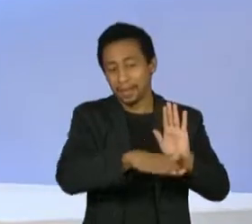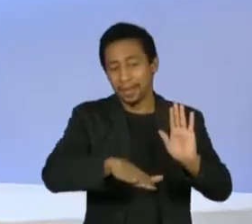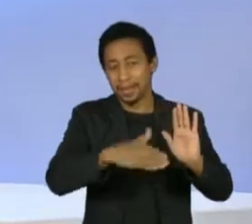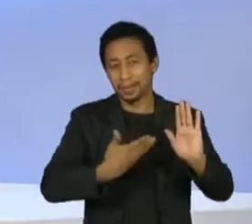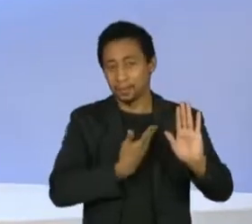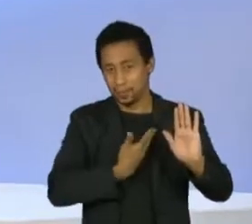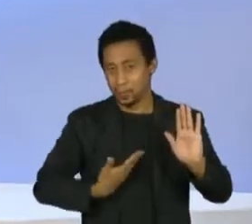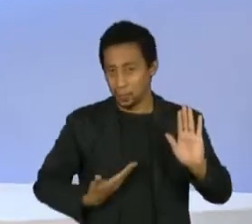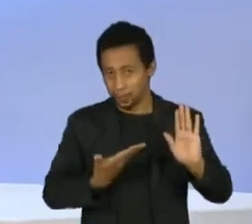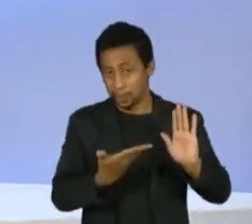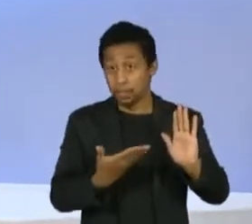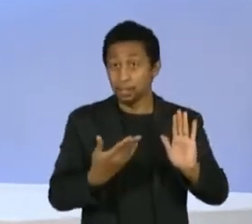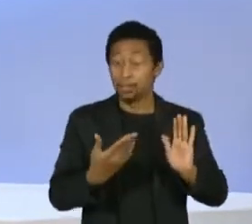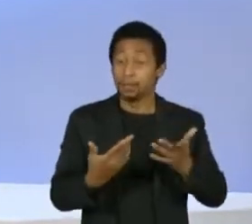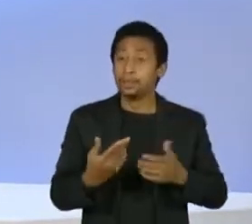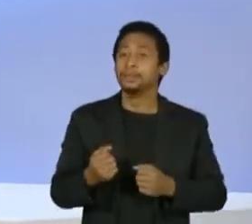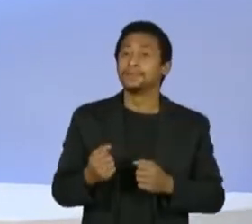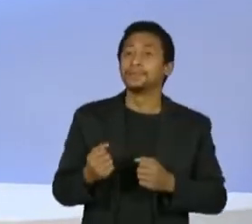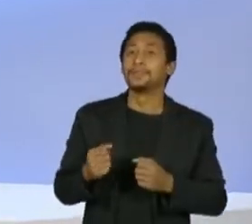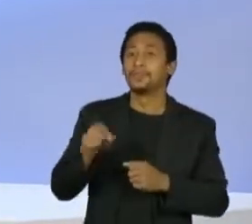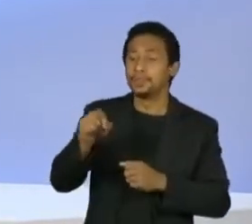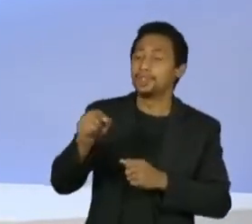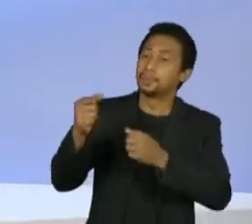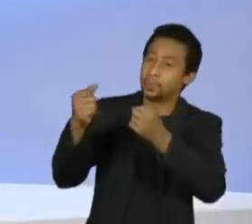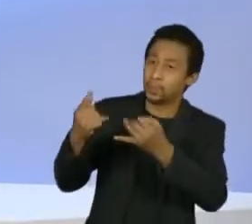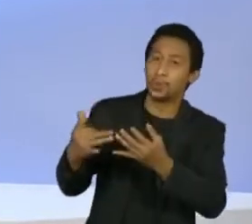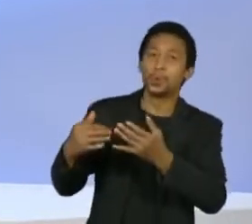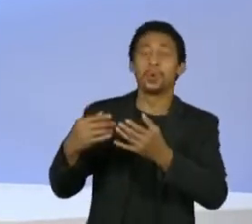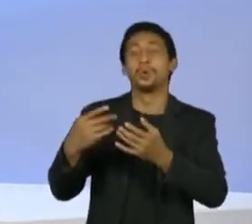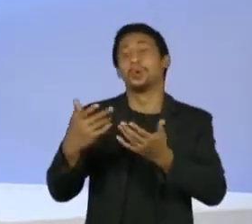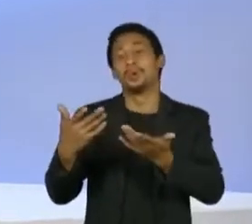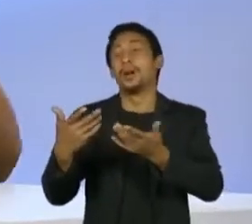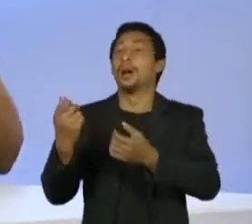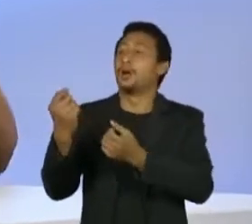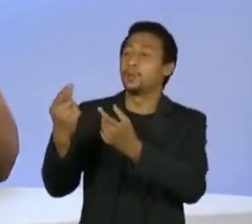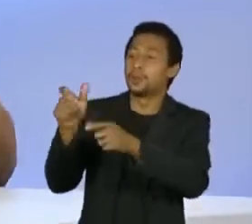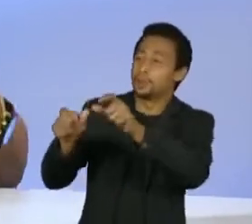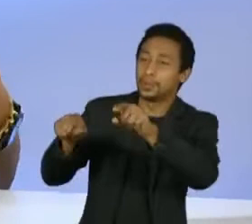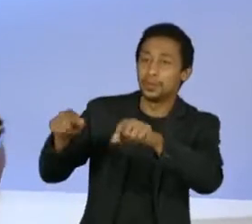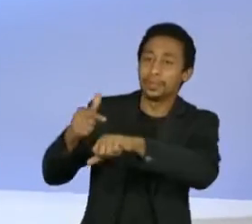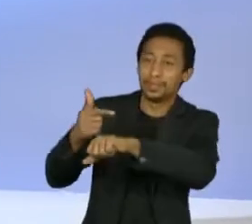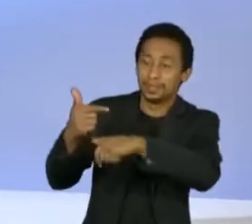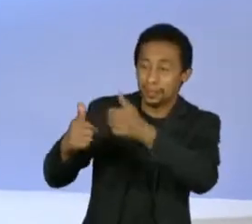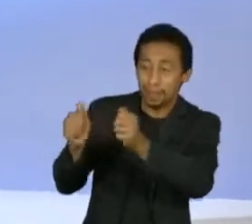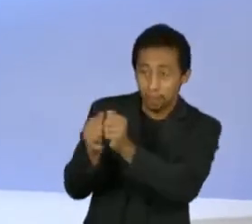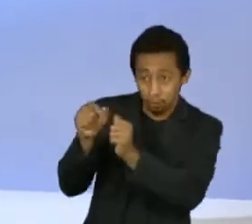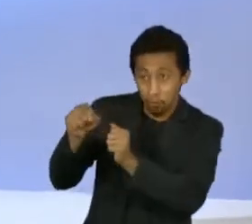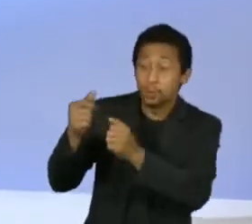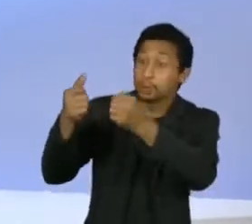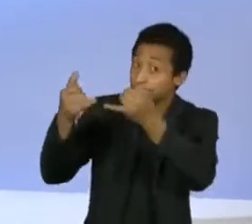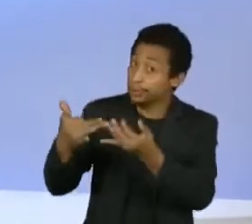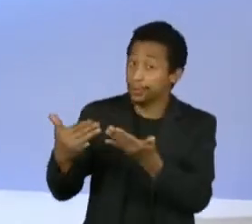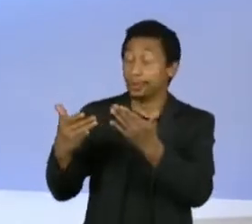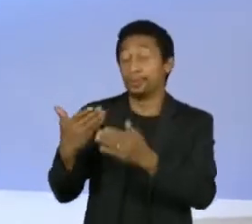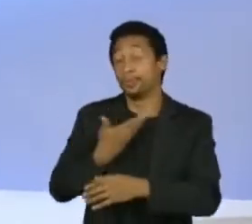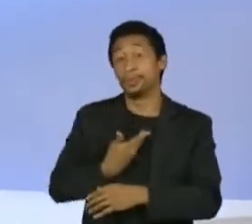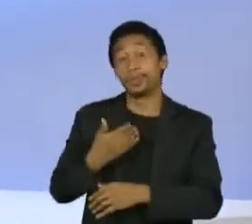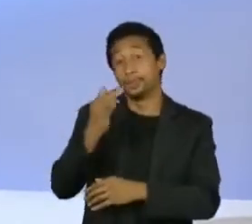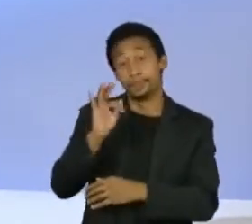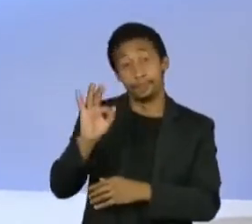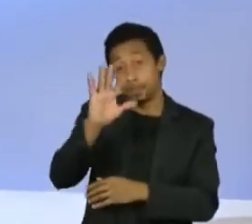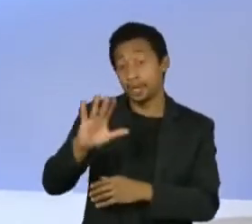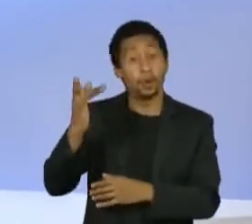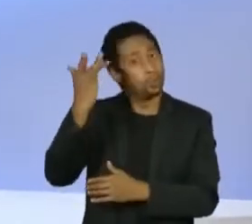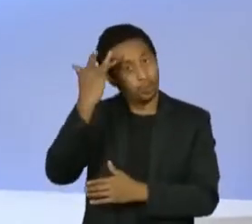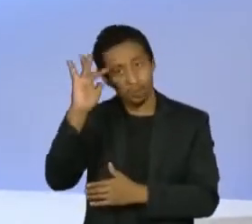colegas seus, já disseram que um dos maiores problemas do Brasil é exatamente não saber alocar recurso público nem privado,